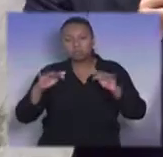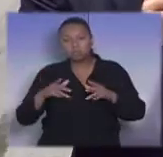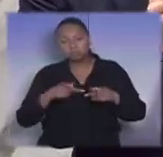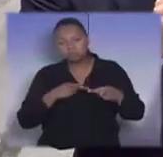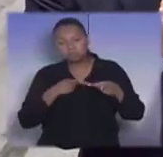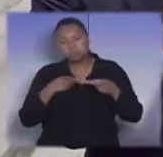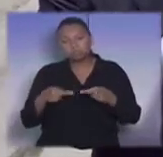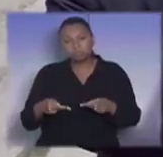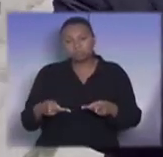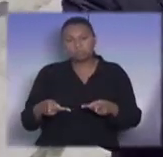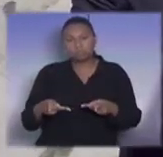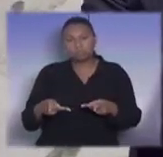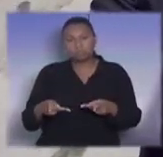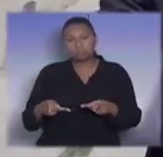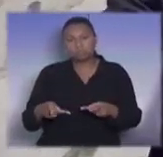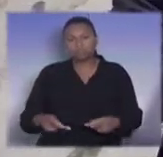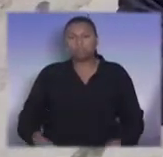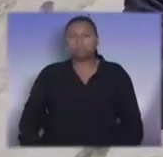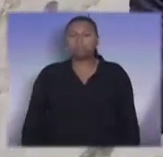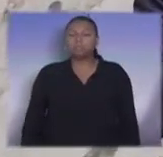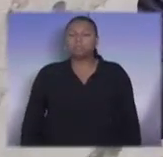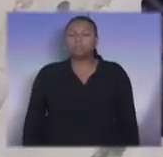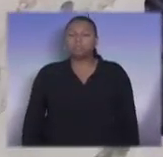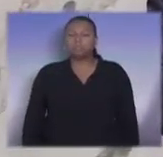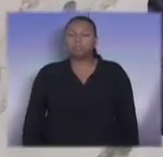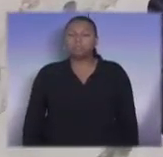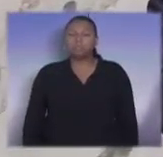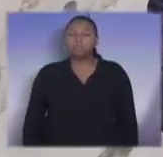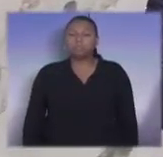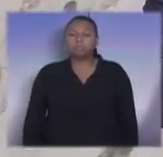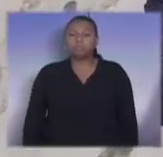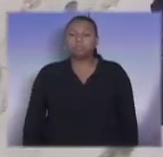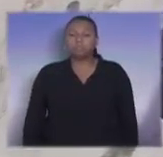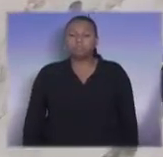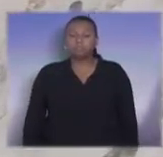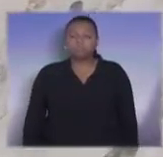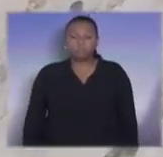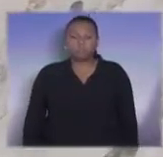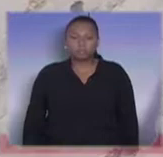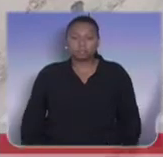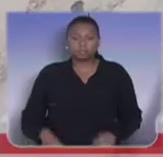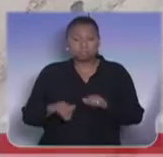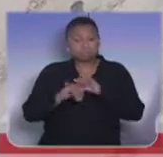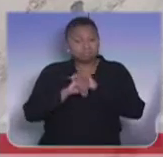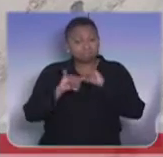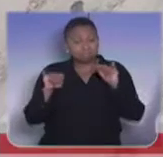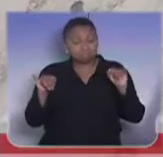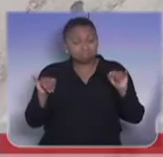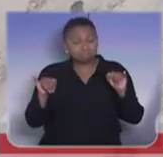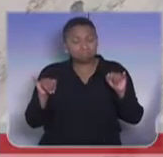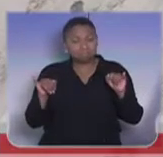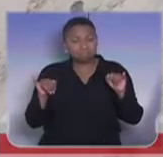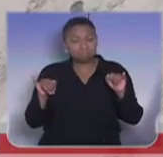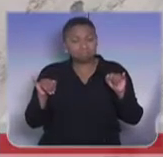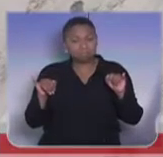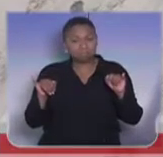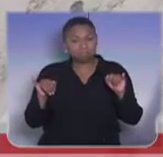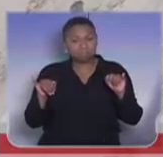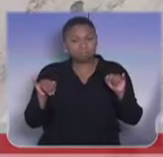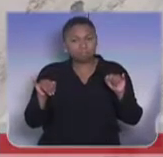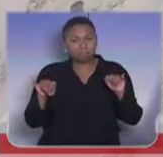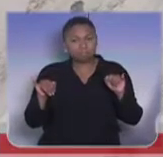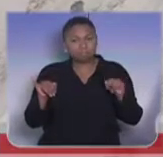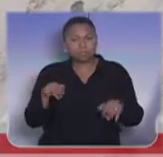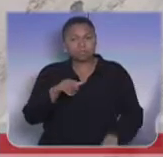do Estado de São Paulo. Eu trago uma notícia, Sr. Presidente, quanto aos